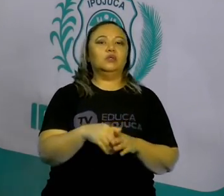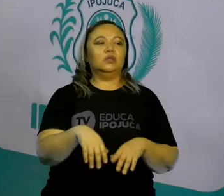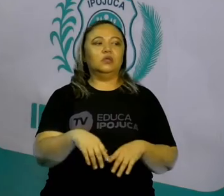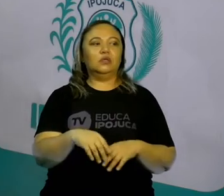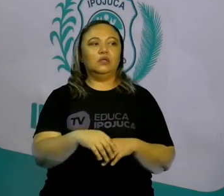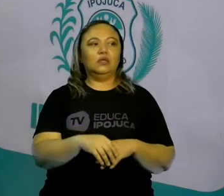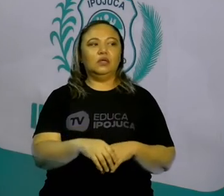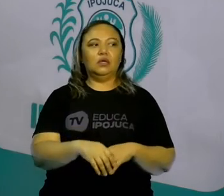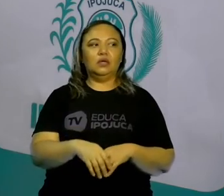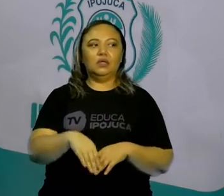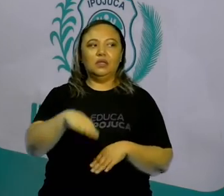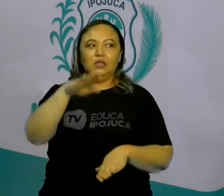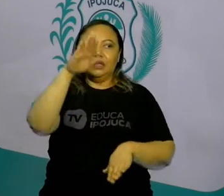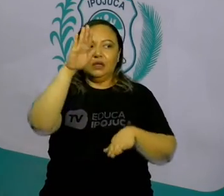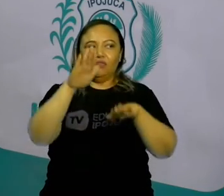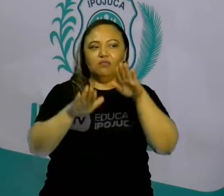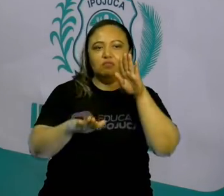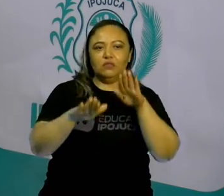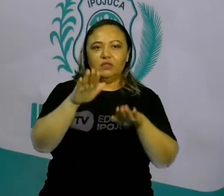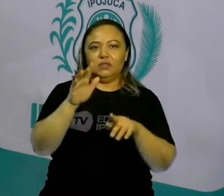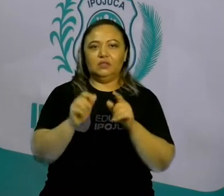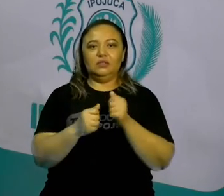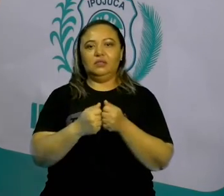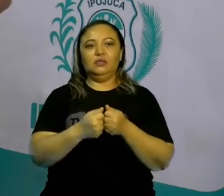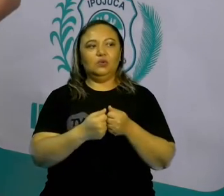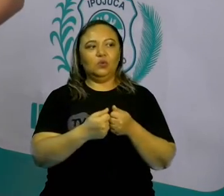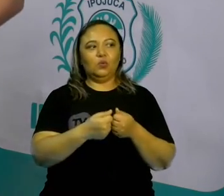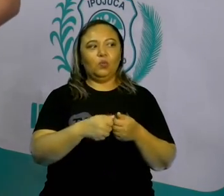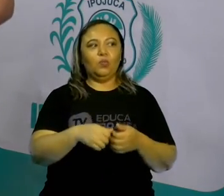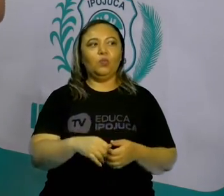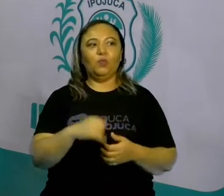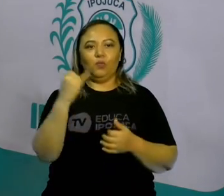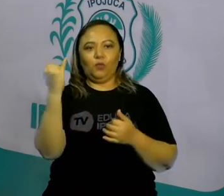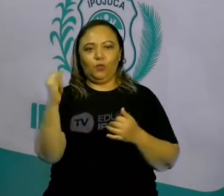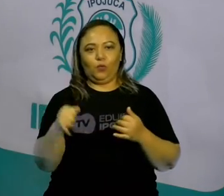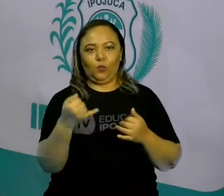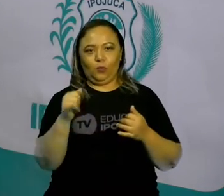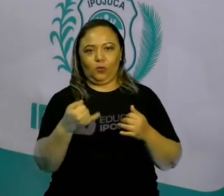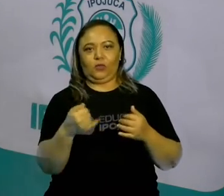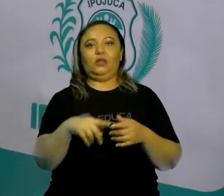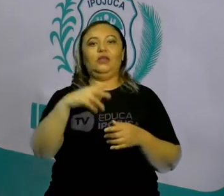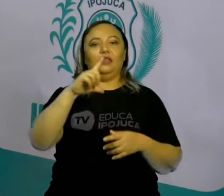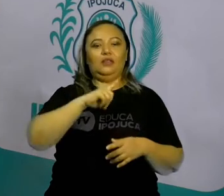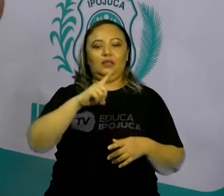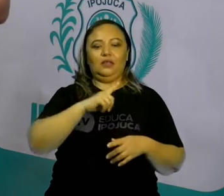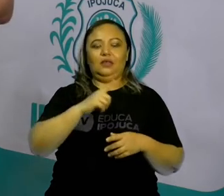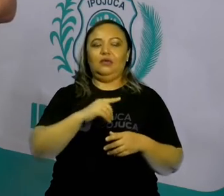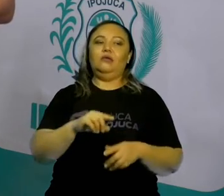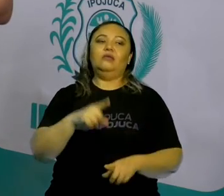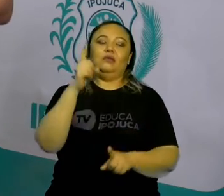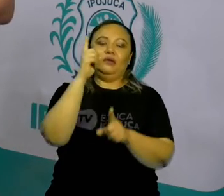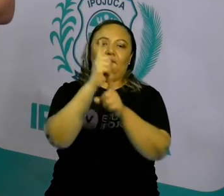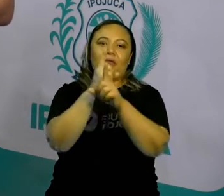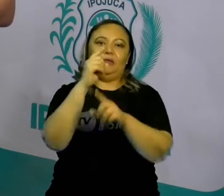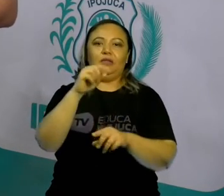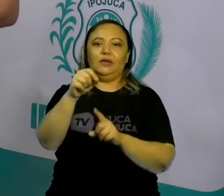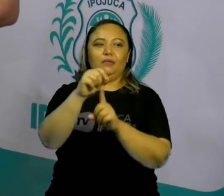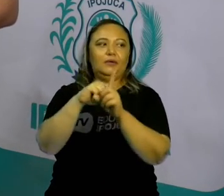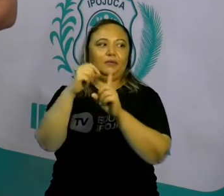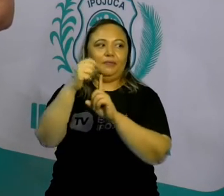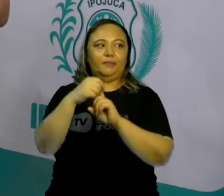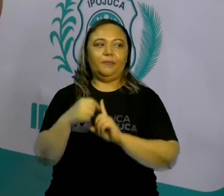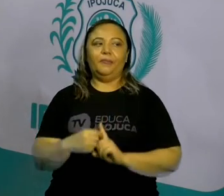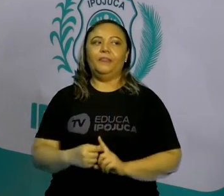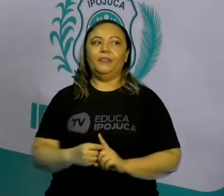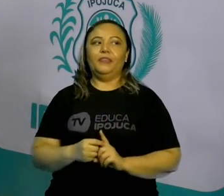encontrar uma dessas bananas. Como nós temos dez números, a chance da Julieta encontrar